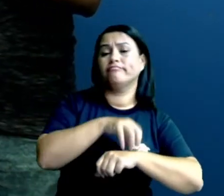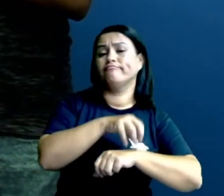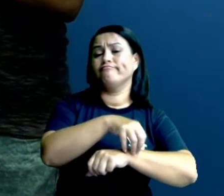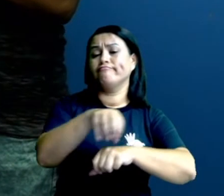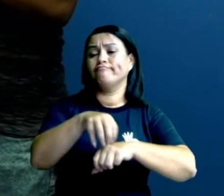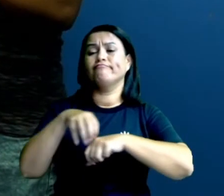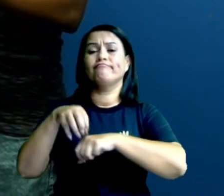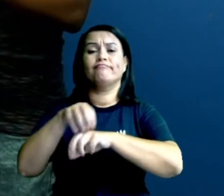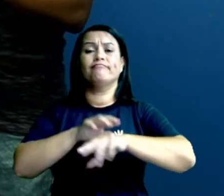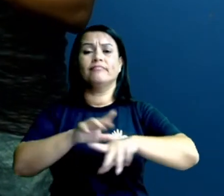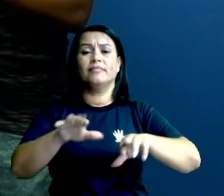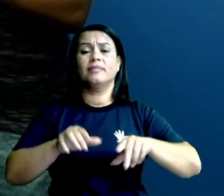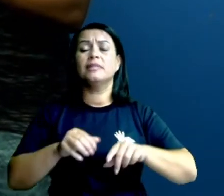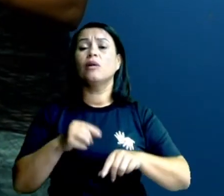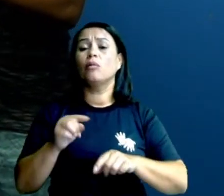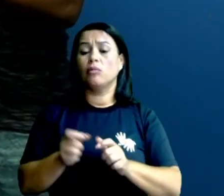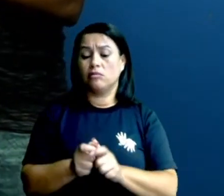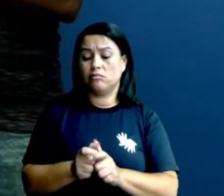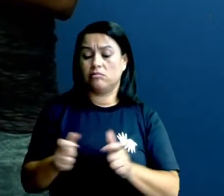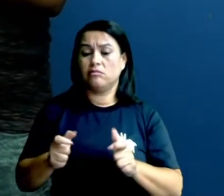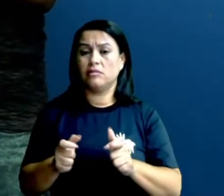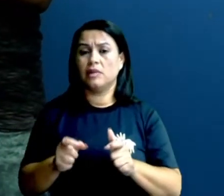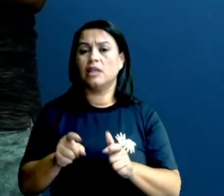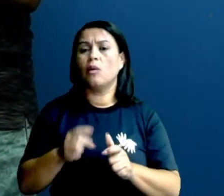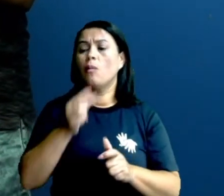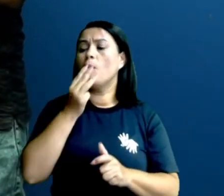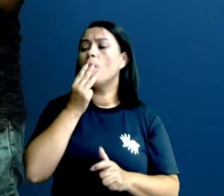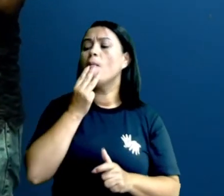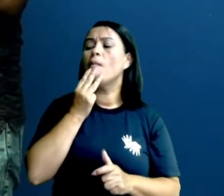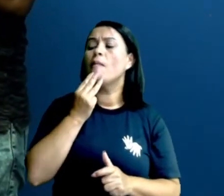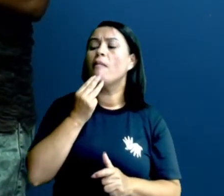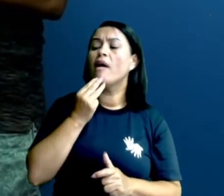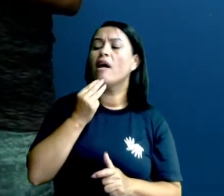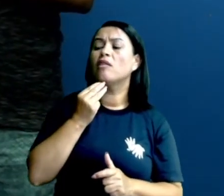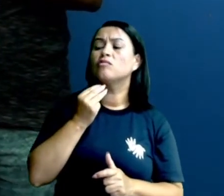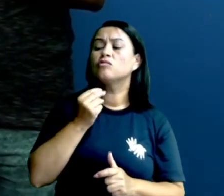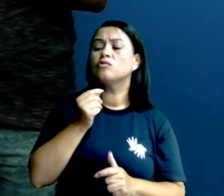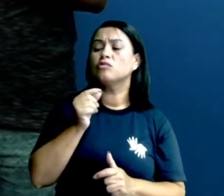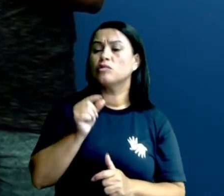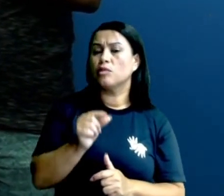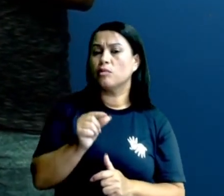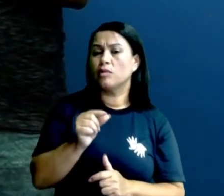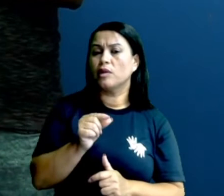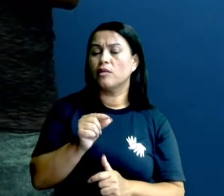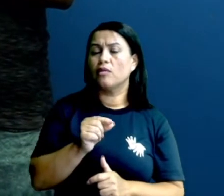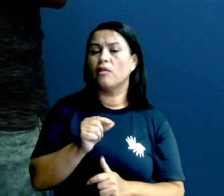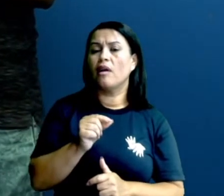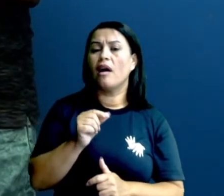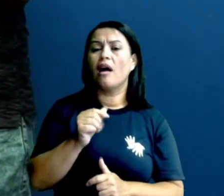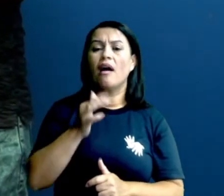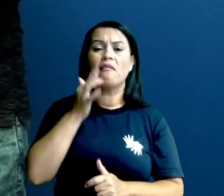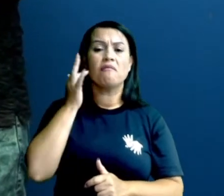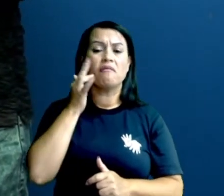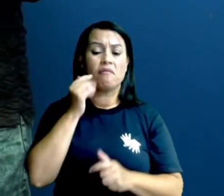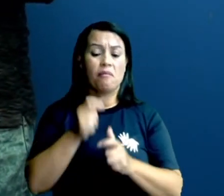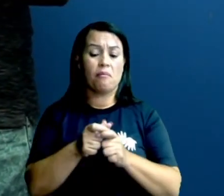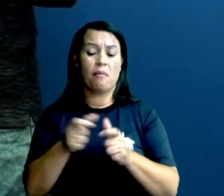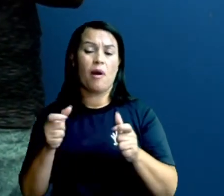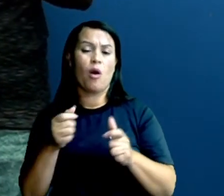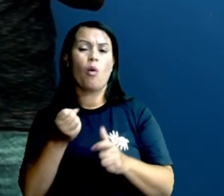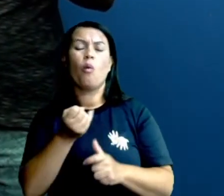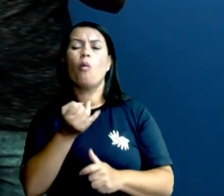chega uma fase adulta, que eles se reproduzem, o macho é menor, a fêmea é aquela maior, é mais redondinha, mas que ela põe cerca de